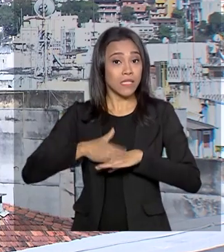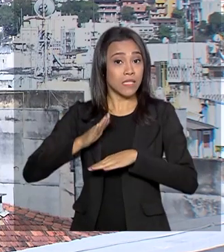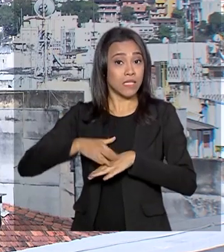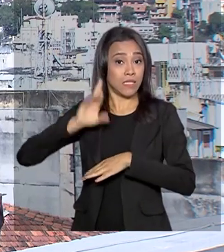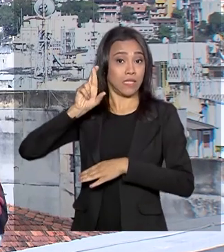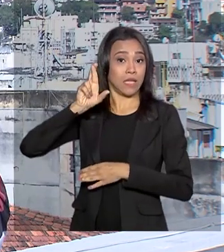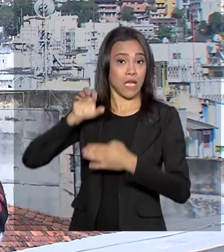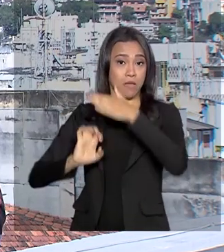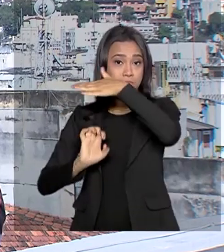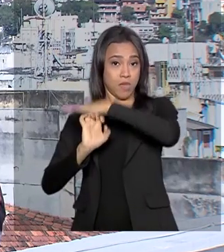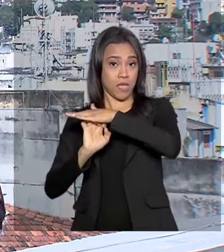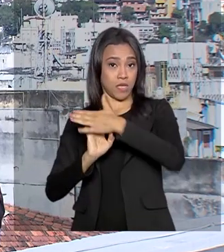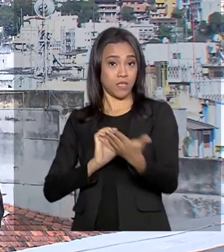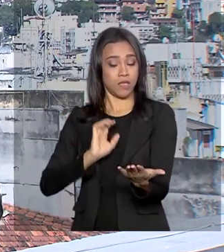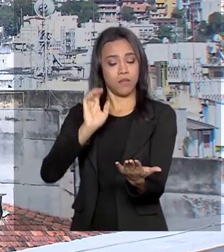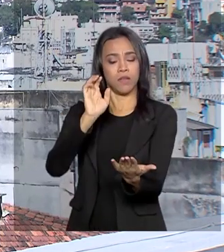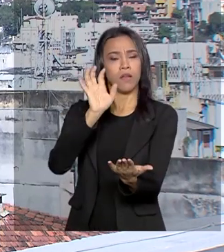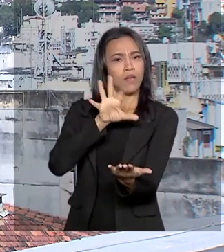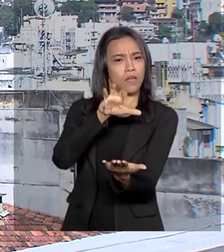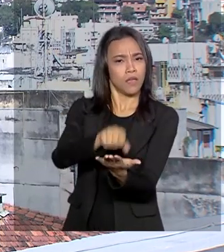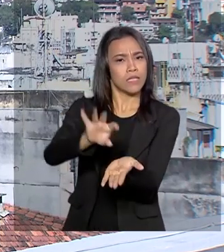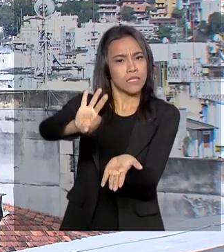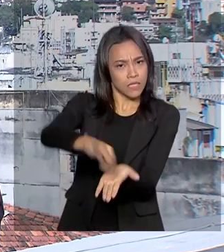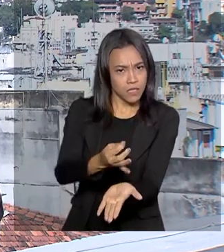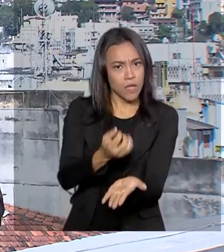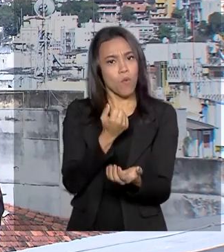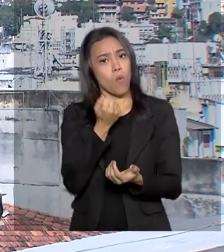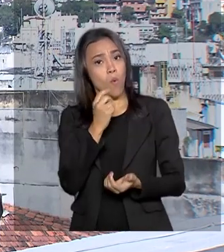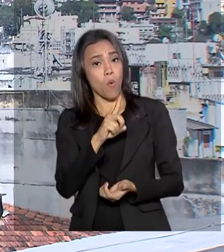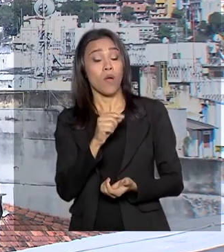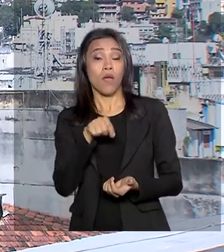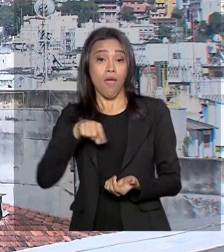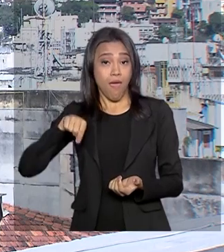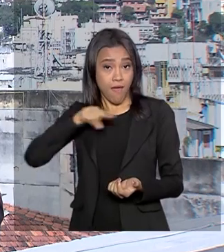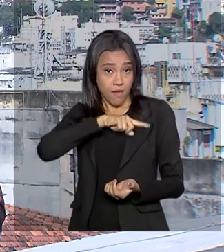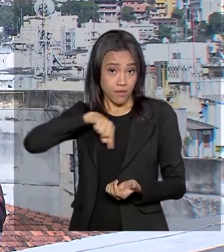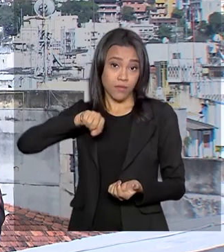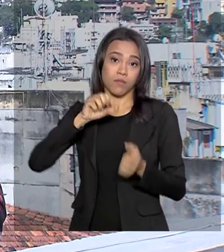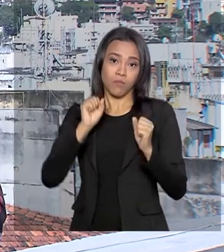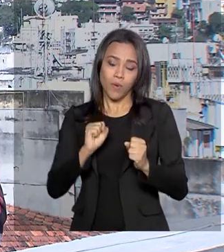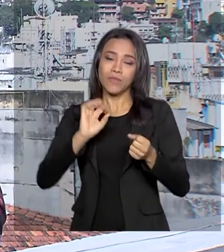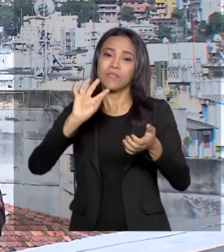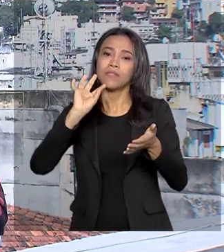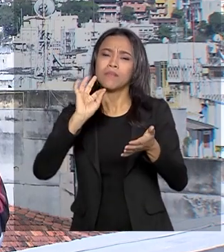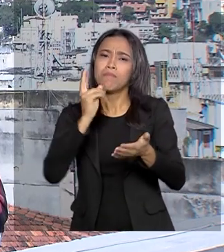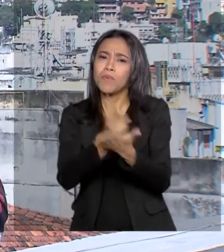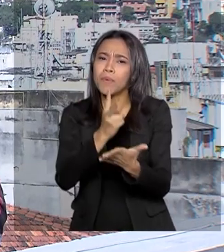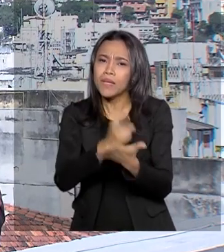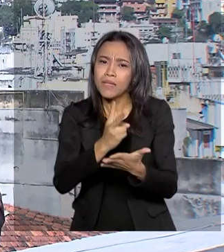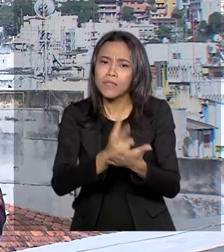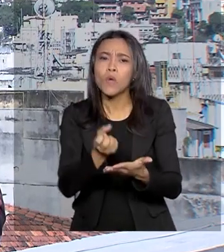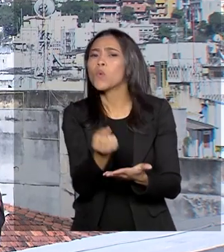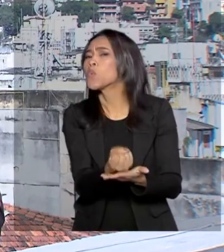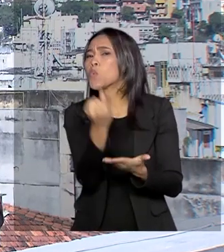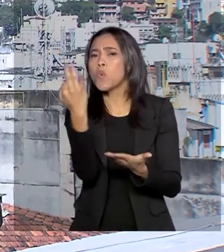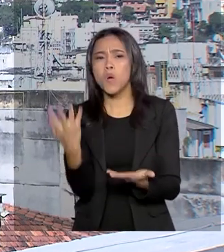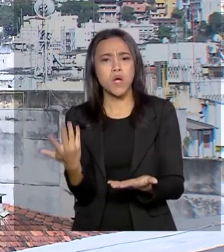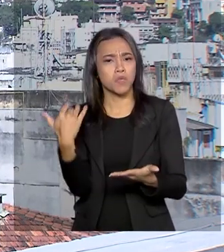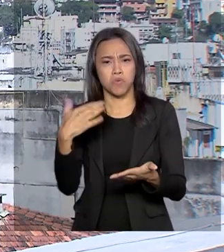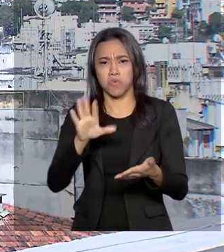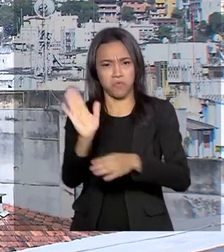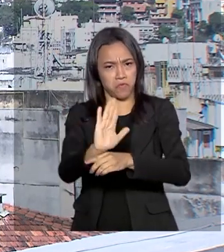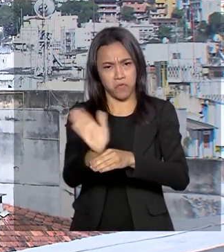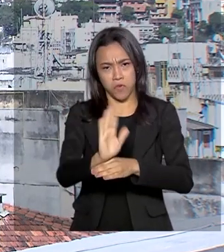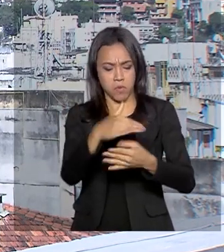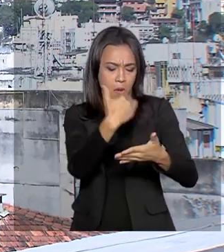dos direitos da obra ou por distribuidora autorizada e elas podem escrever pelo mesmo cadastro quantos filmes quiserem. As